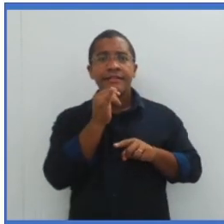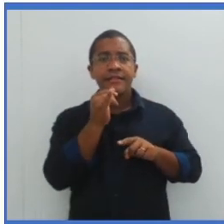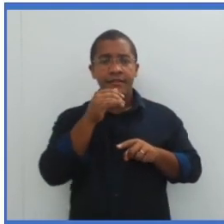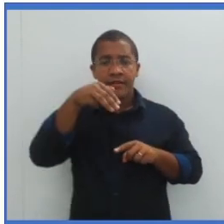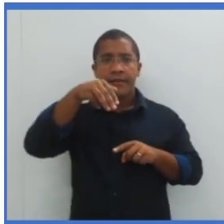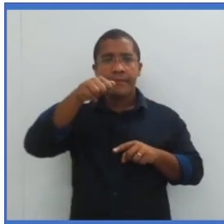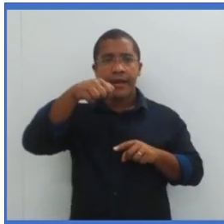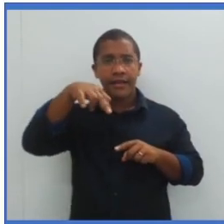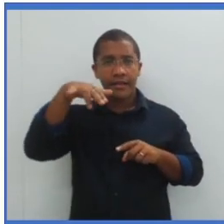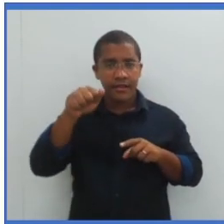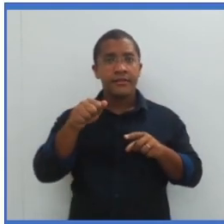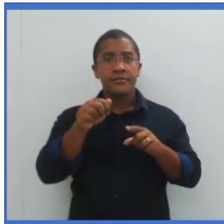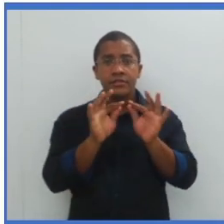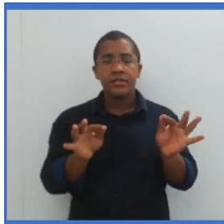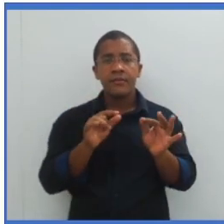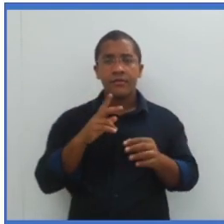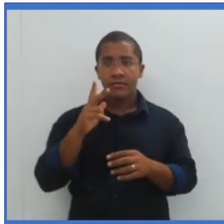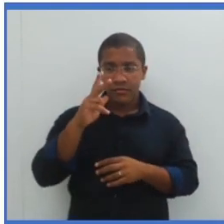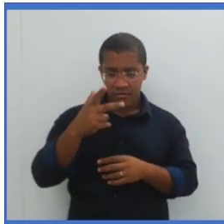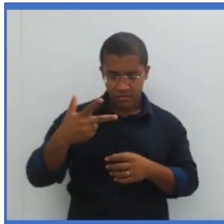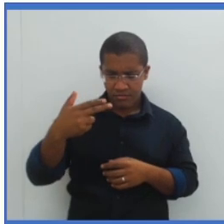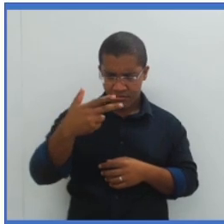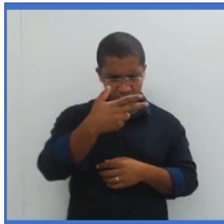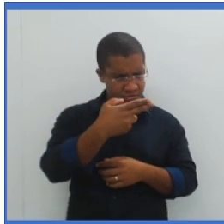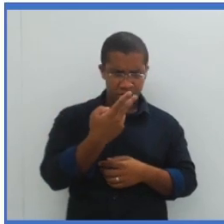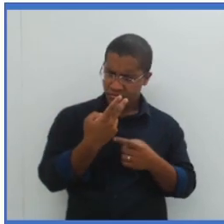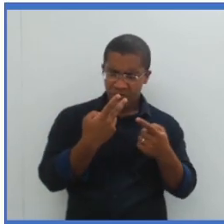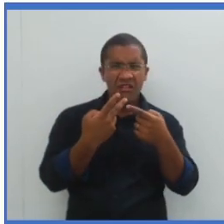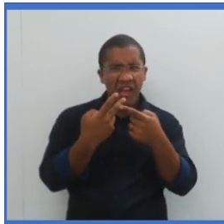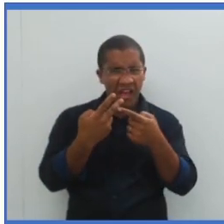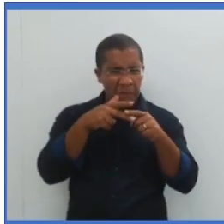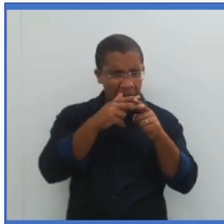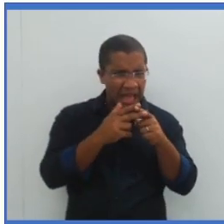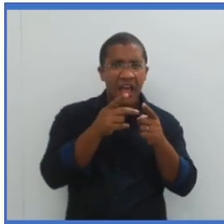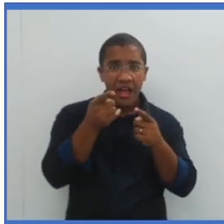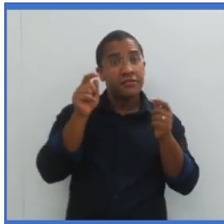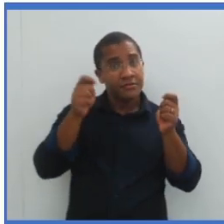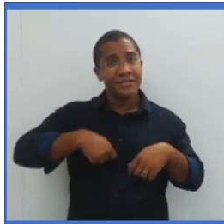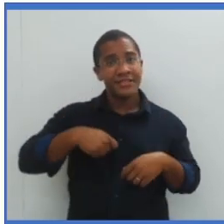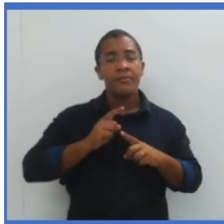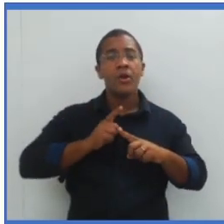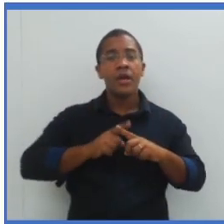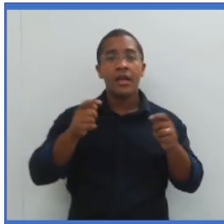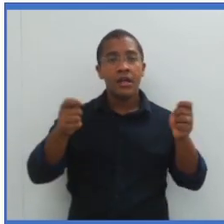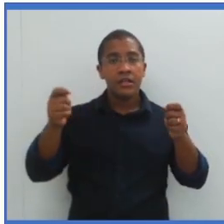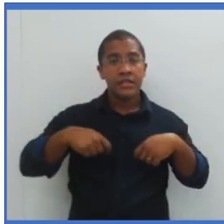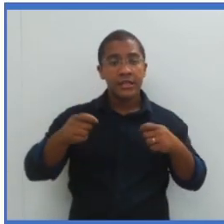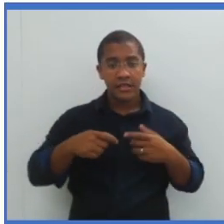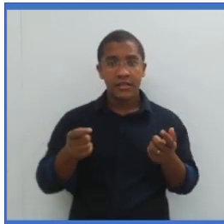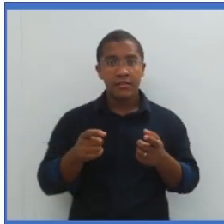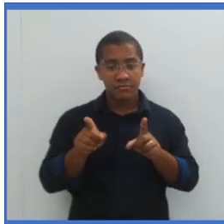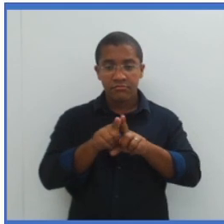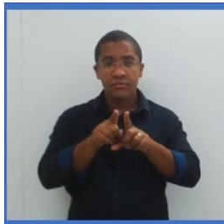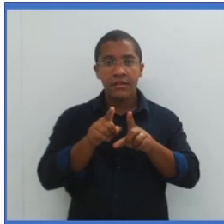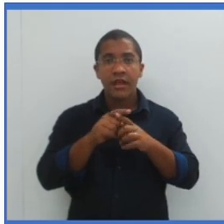ok? Aí eu tenho uma tesoura, é uma máquina Dantas? É. Por quê? Porque a tesoura vai